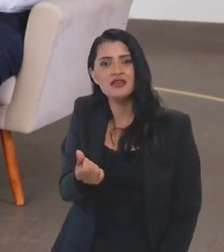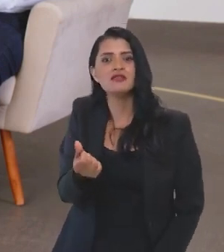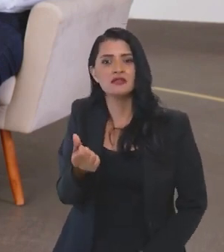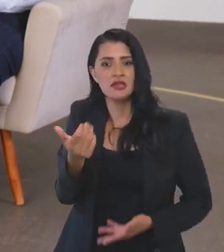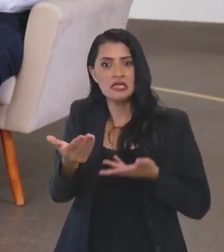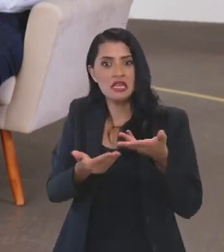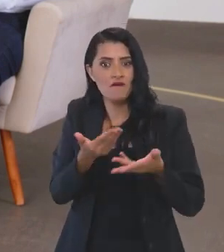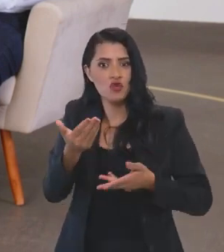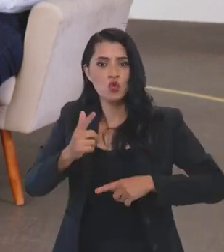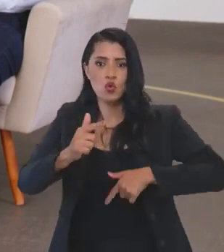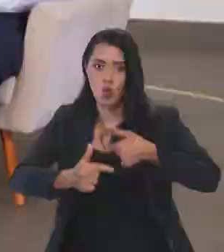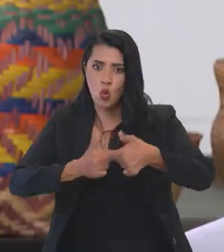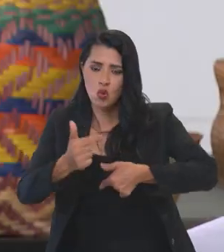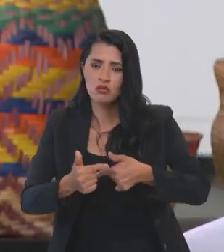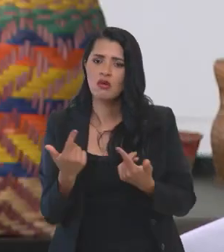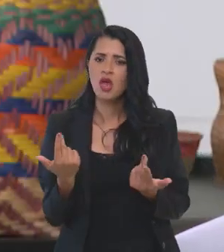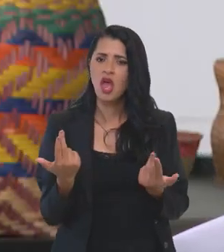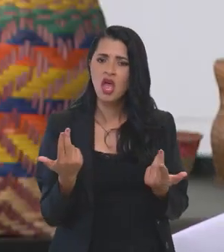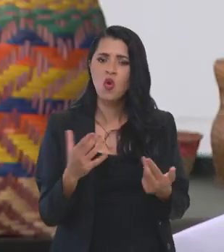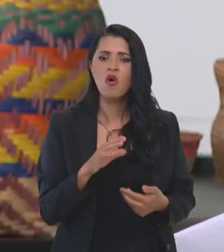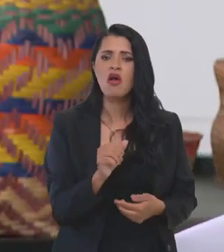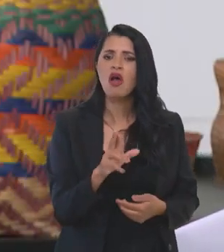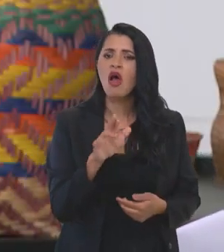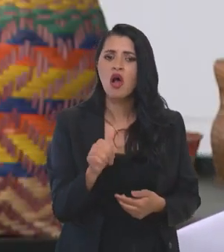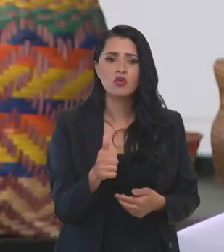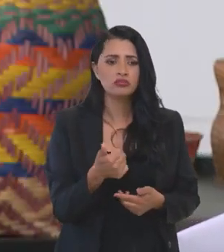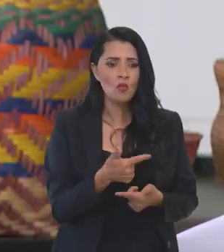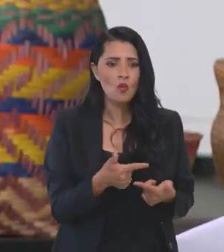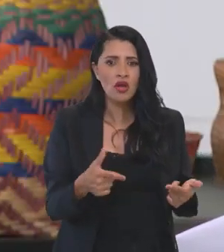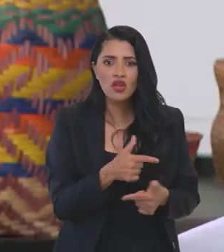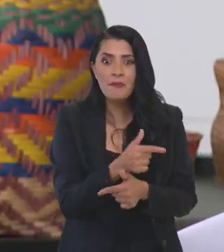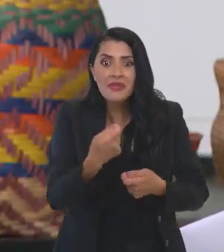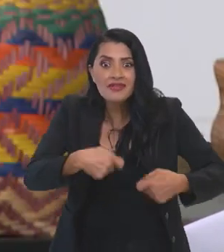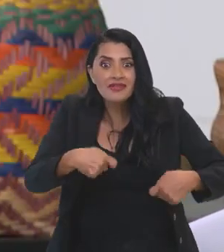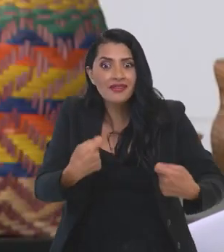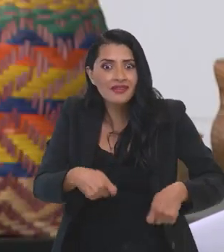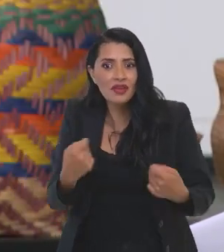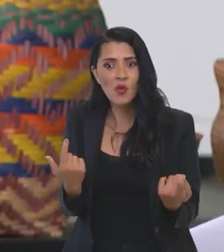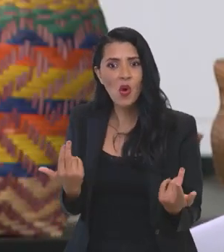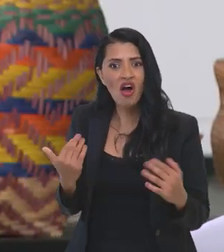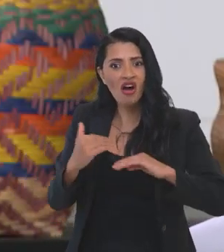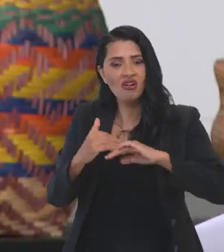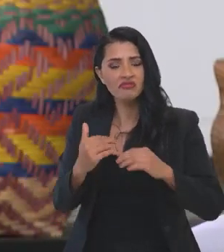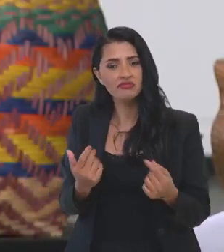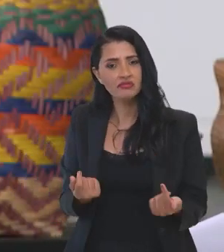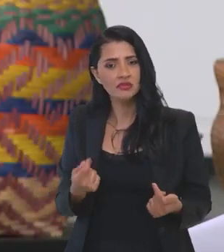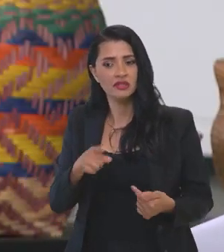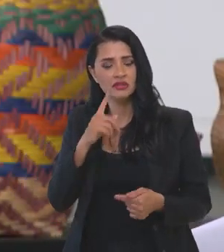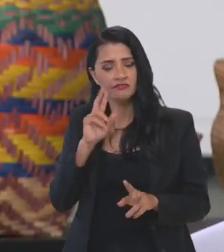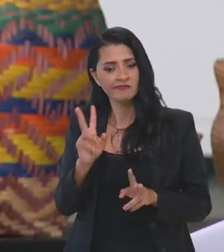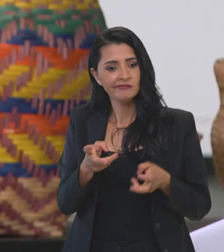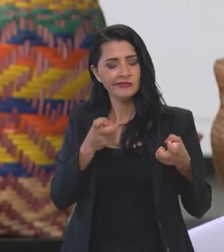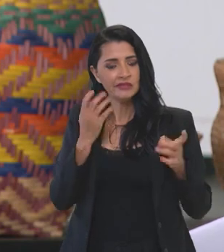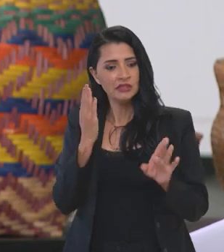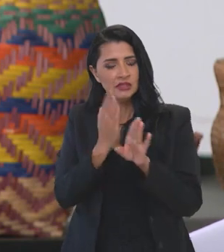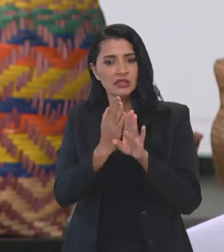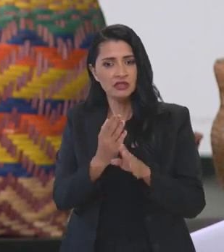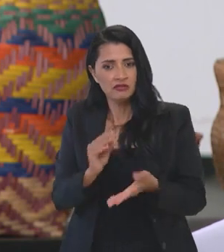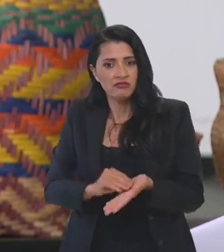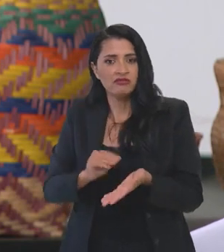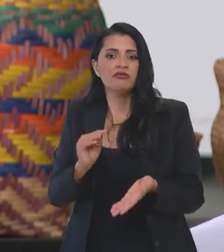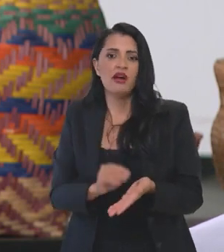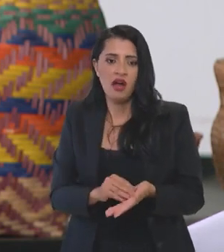servidores, que são o mesmo número de cargos vagos. A gente identificou essa debilidade,